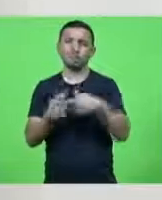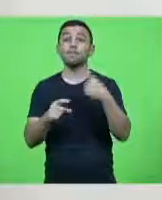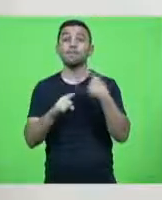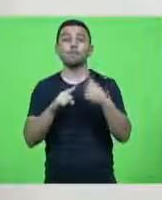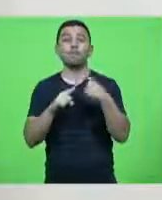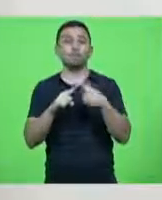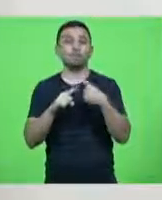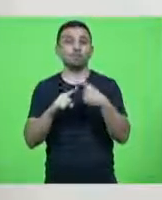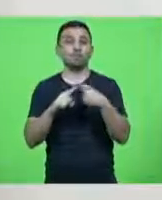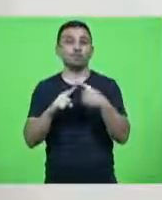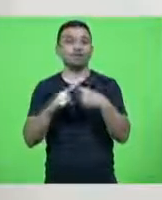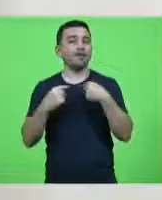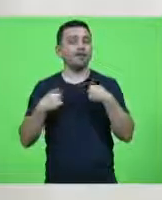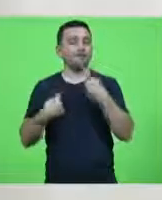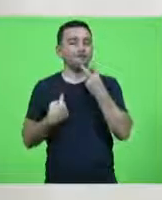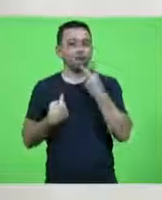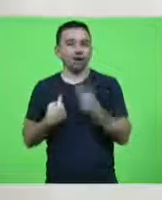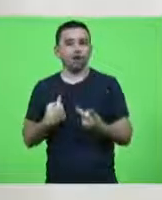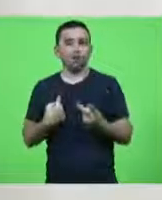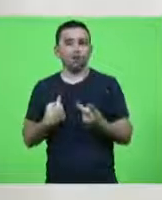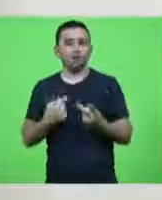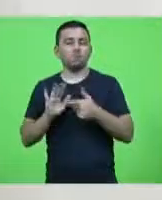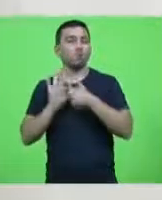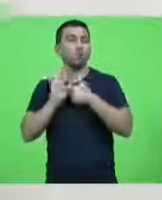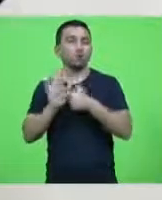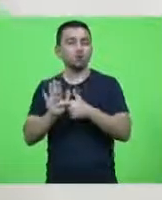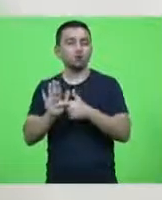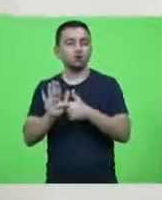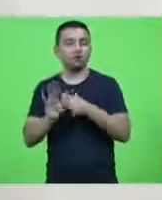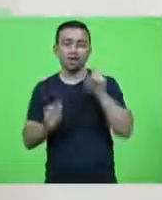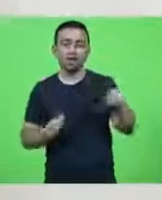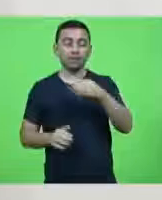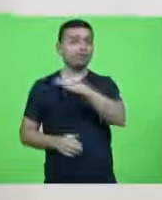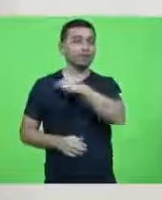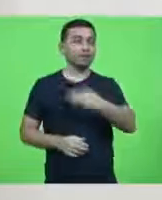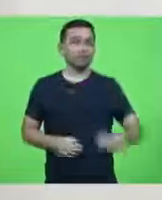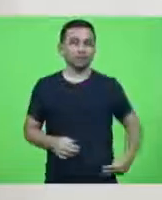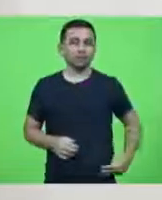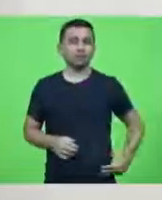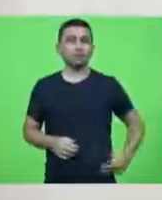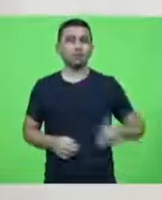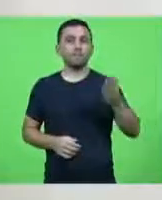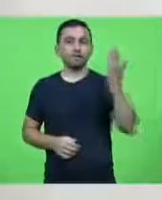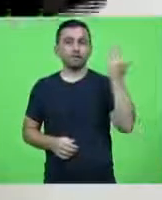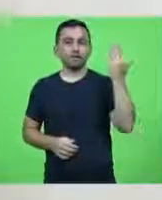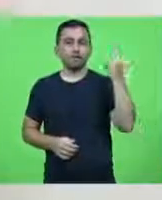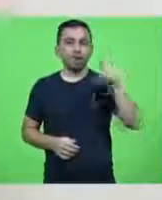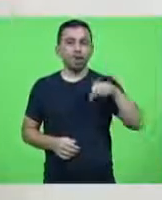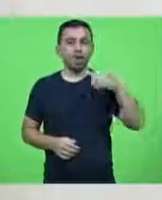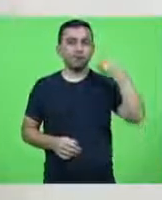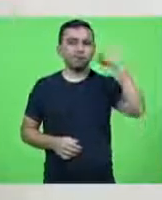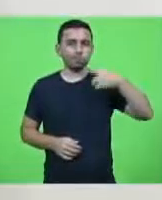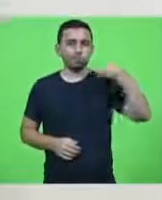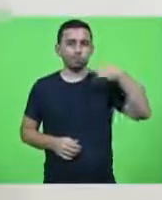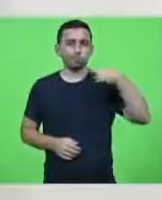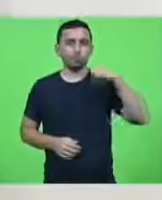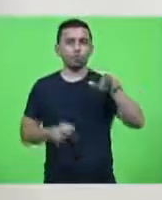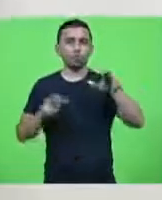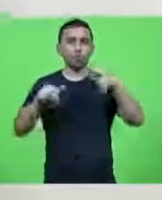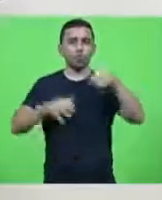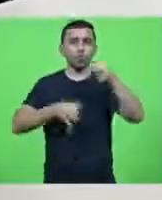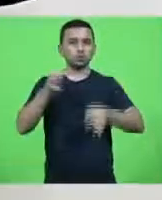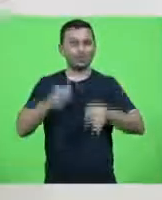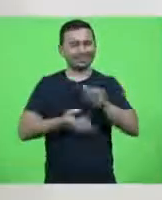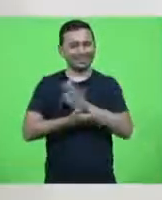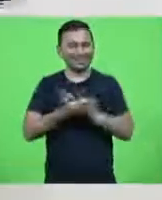que eu estou dizendo e afirmo que um ministro que antes era só um advogado, nunca julgou ninguém,